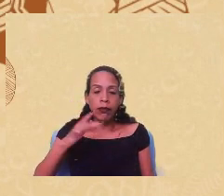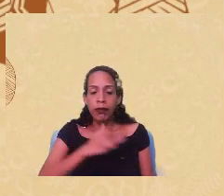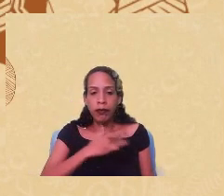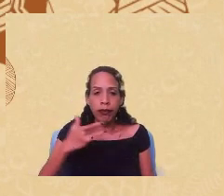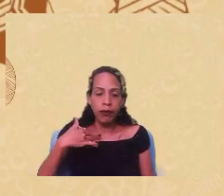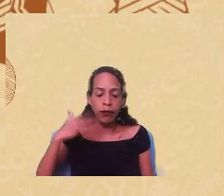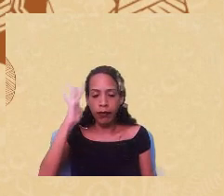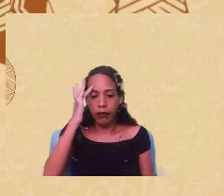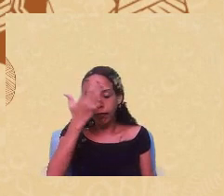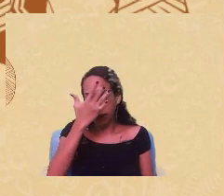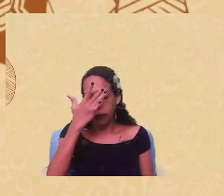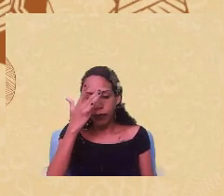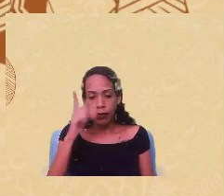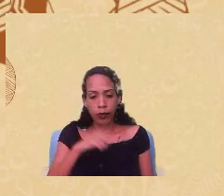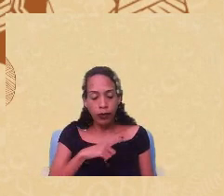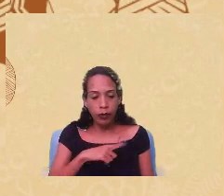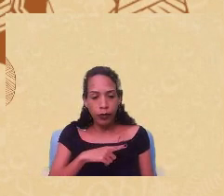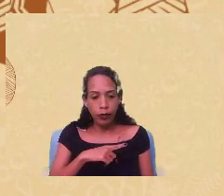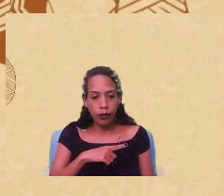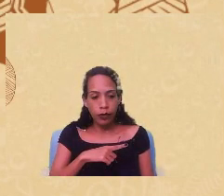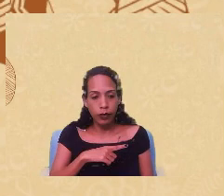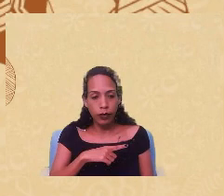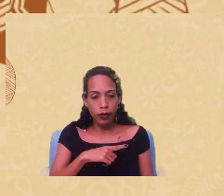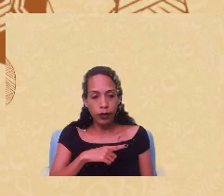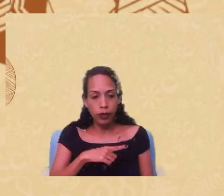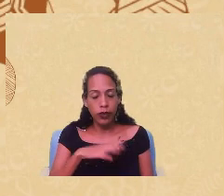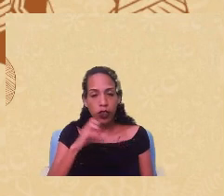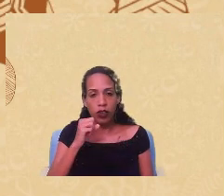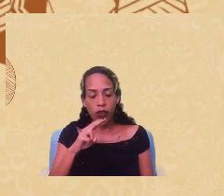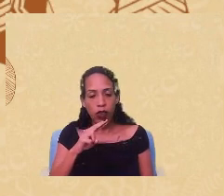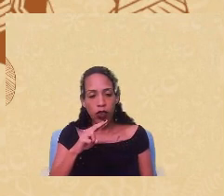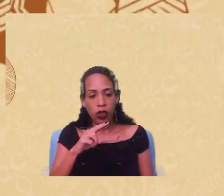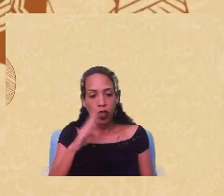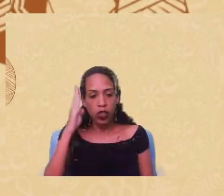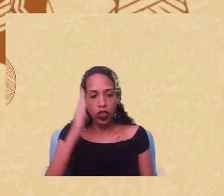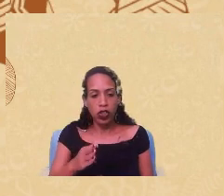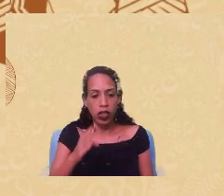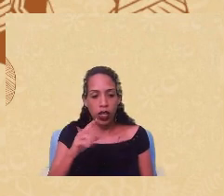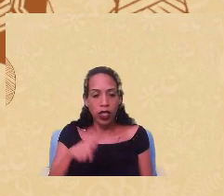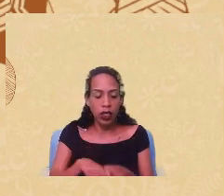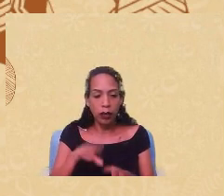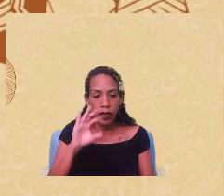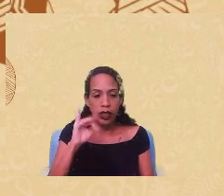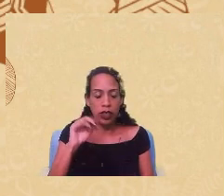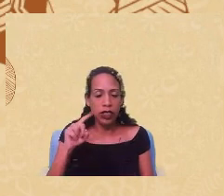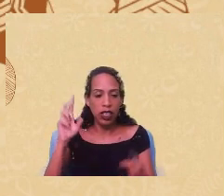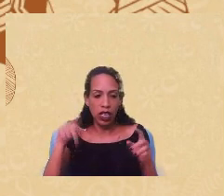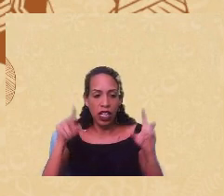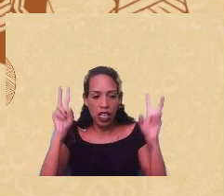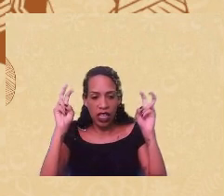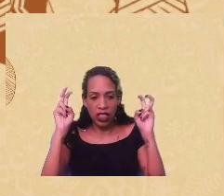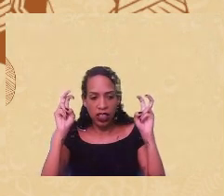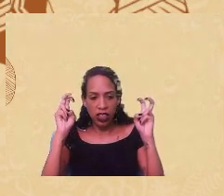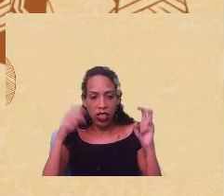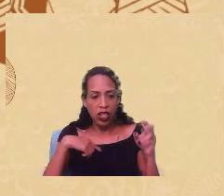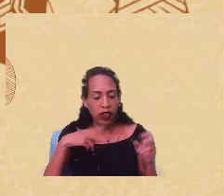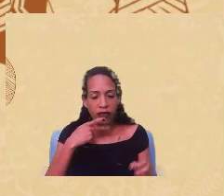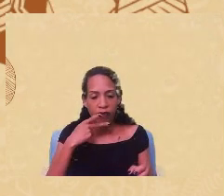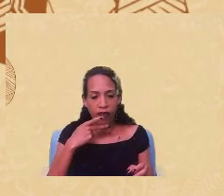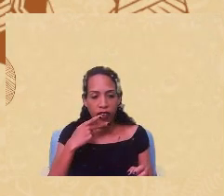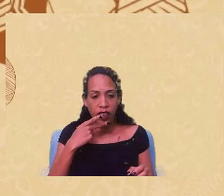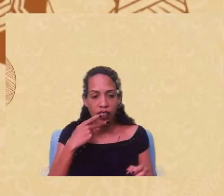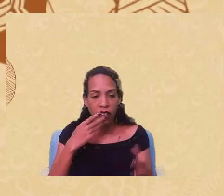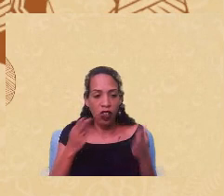domina vou ir direto na questão da Cida esse é um assunto que eu me recuso por exemplo a discutir entre